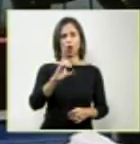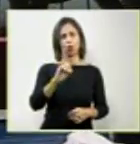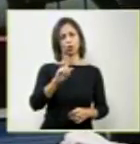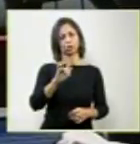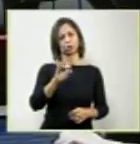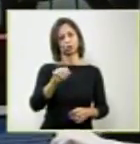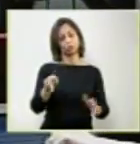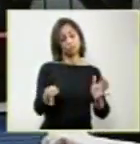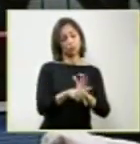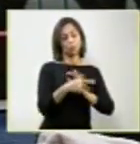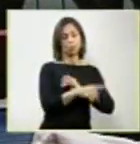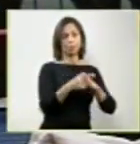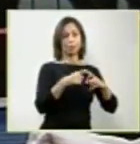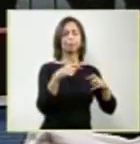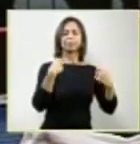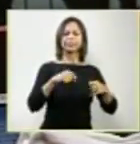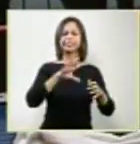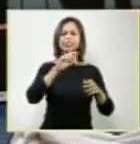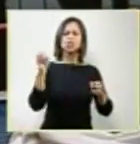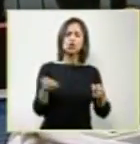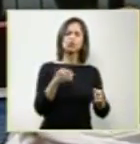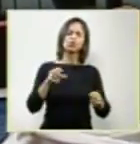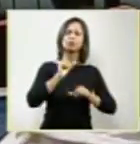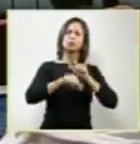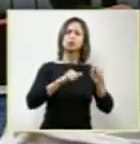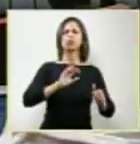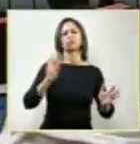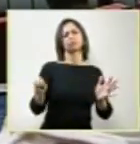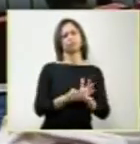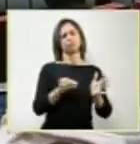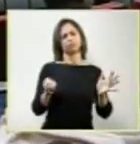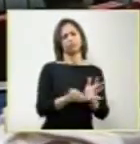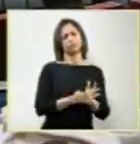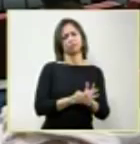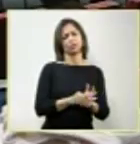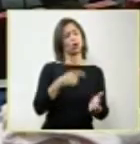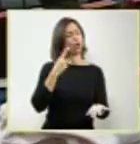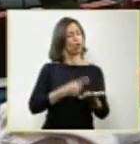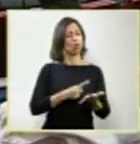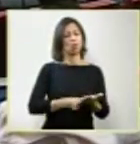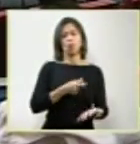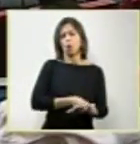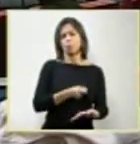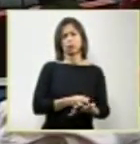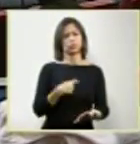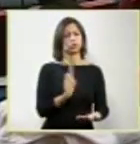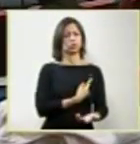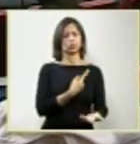prognóstico, a evolução da doença. uma obrigação de conduta.